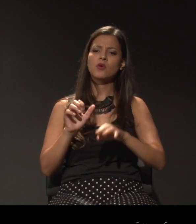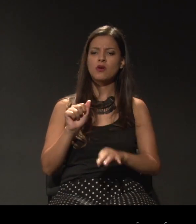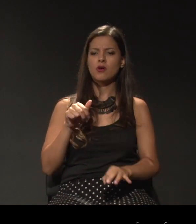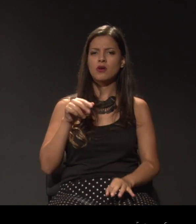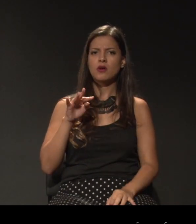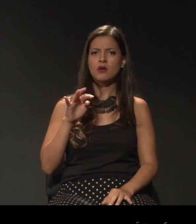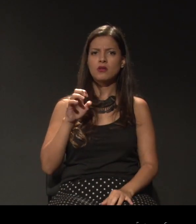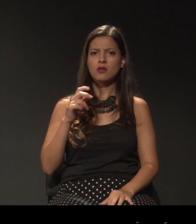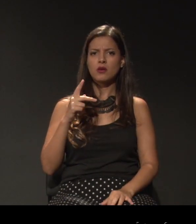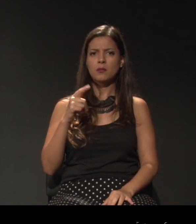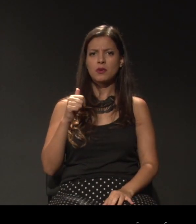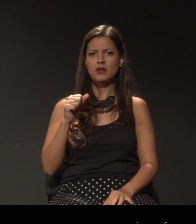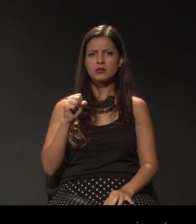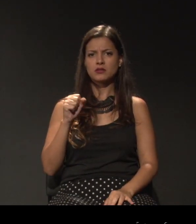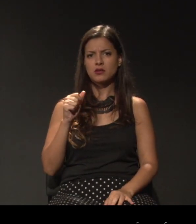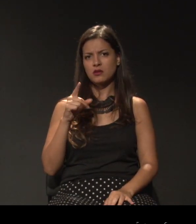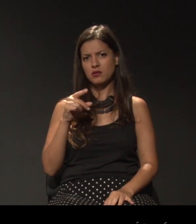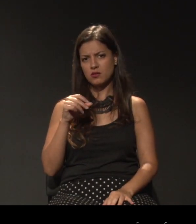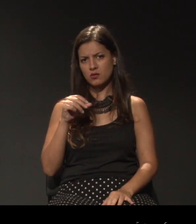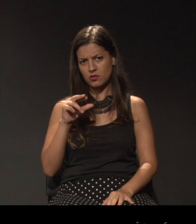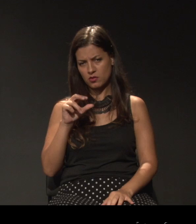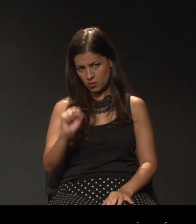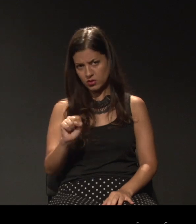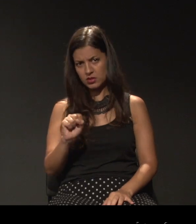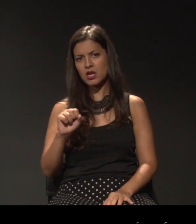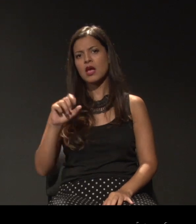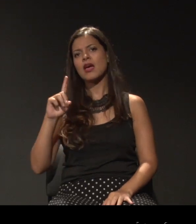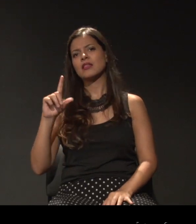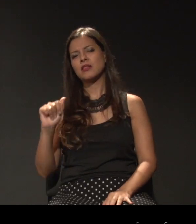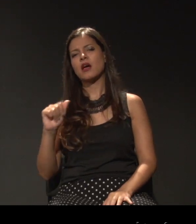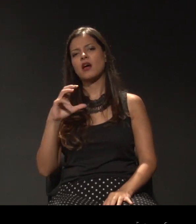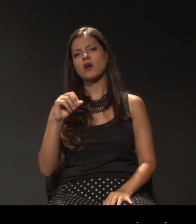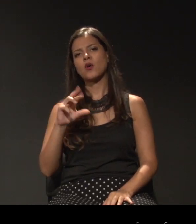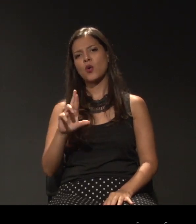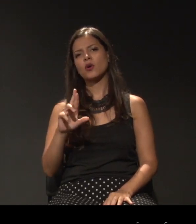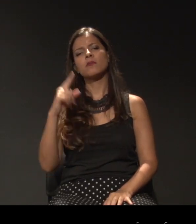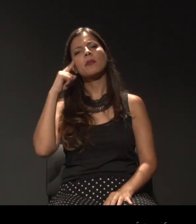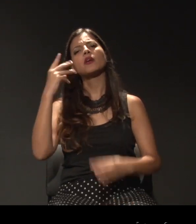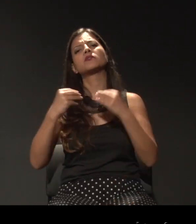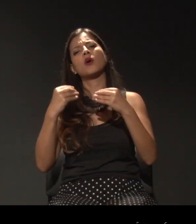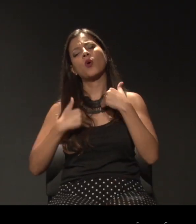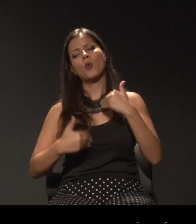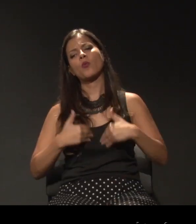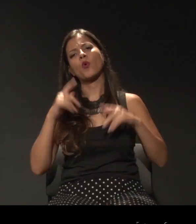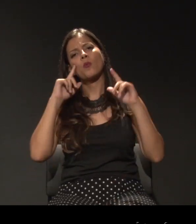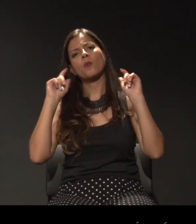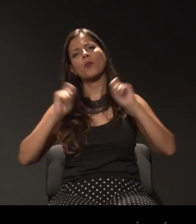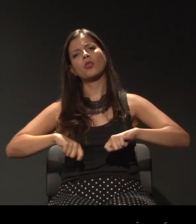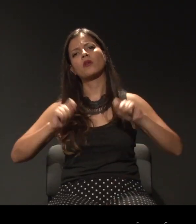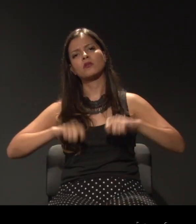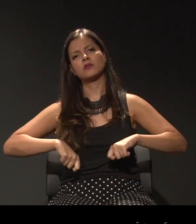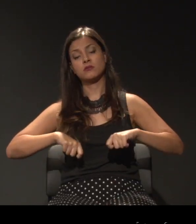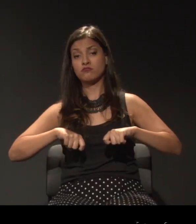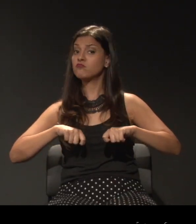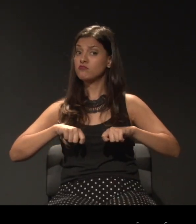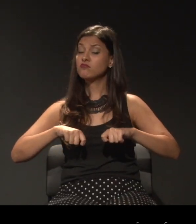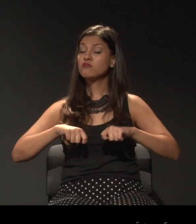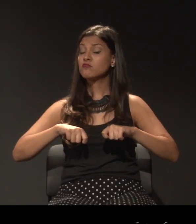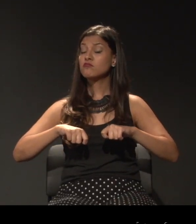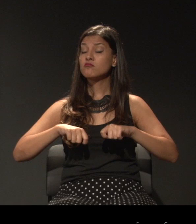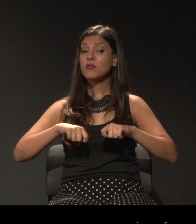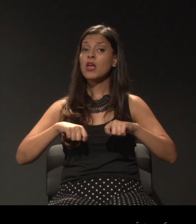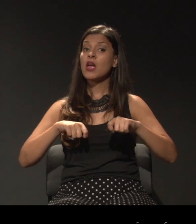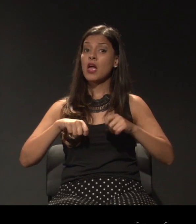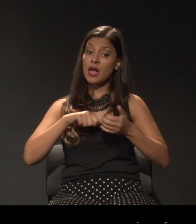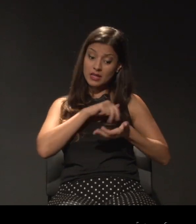fala sobre as potências do corpo negro. E eu acho que, para pensar essa potência do corpo negro na dança, é necessário a gente pensar